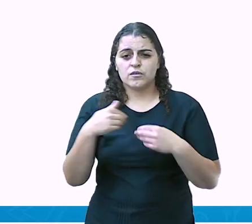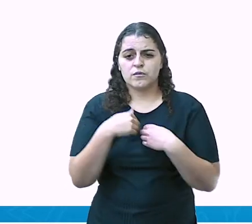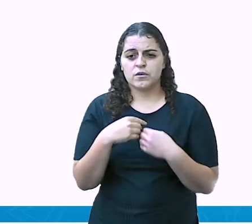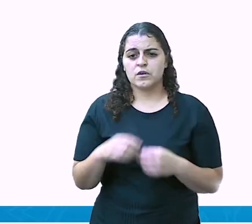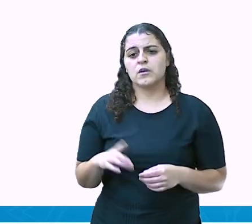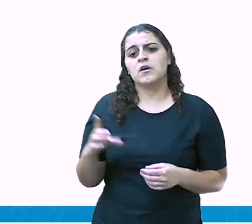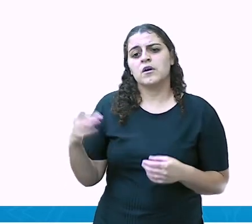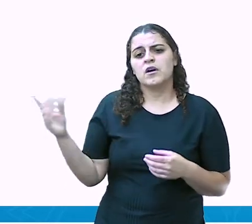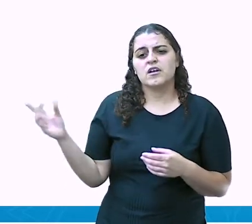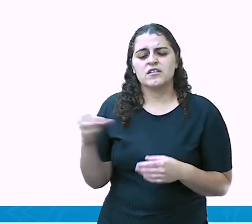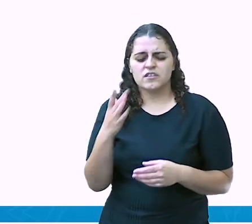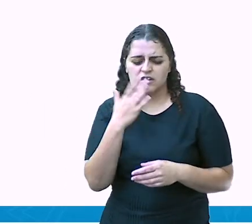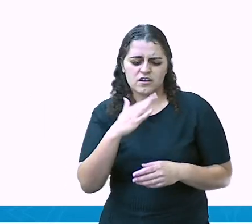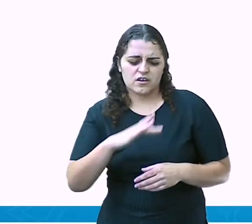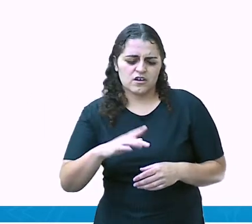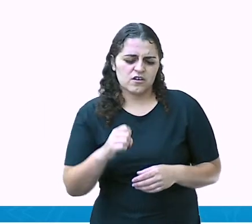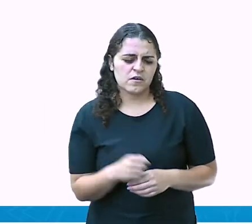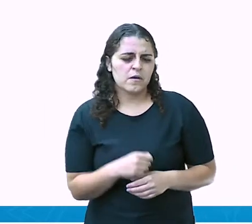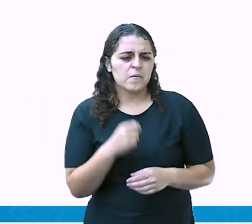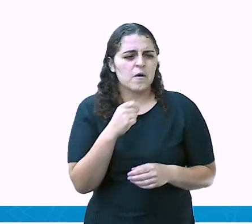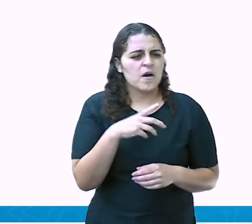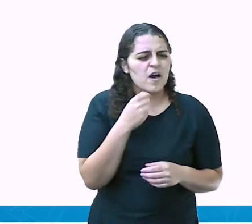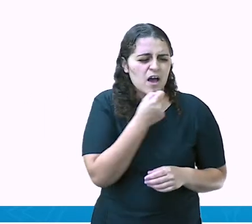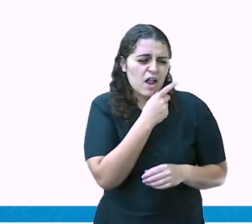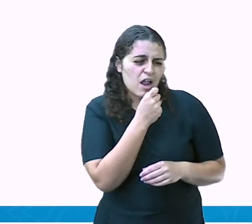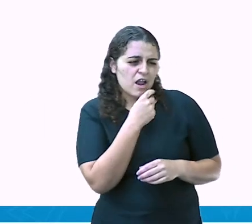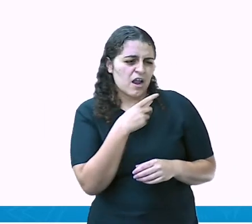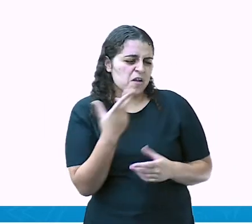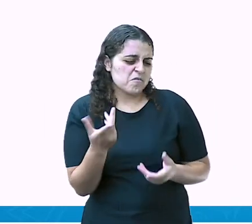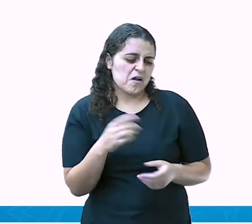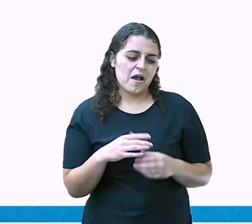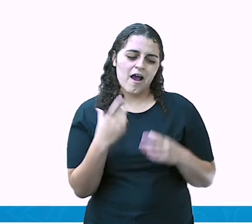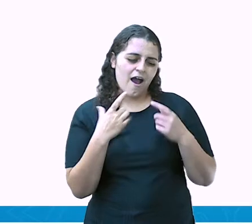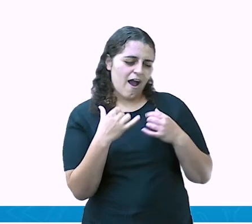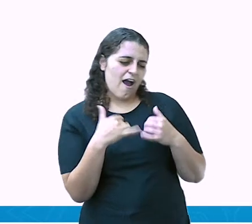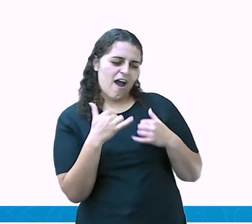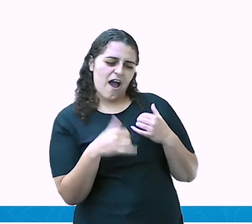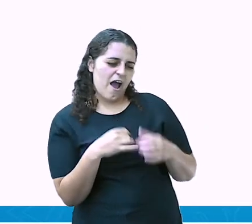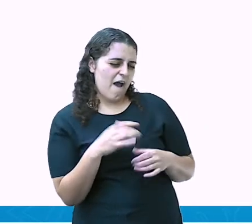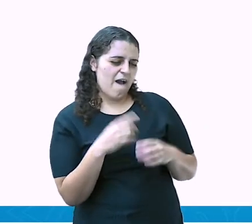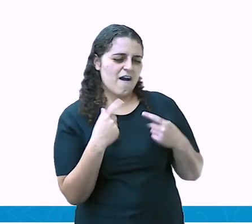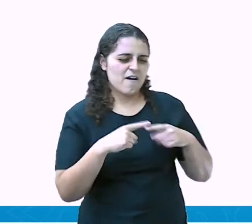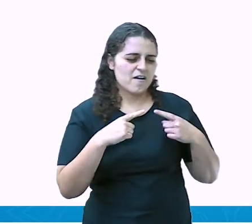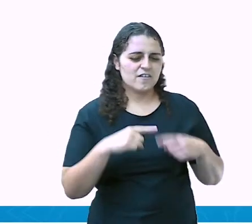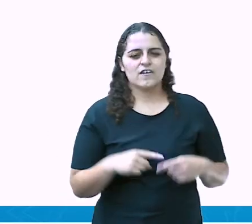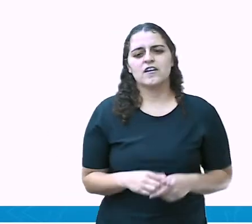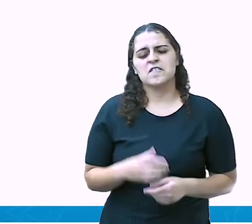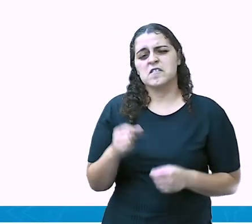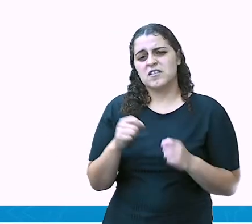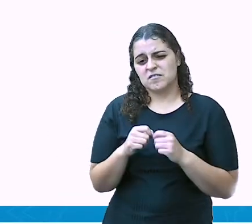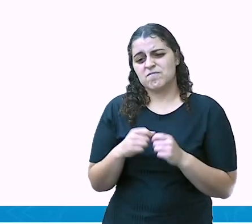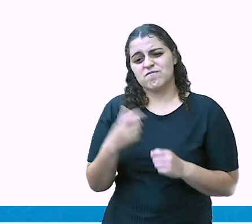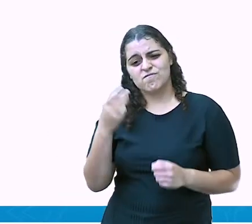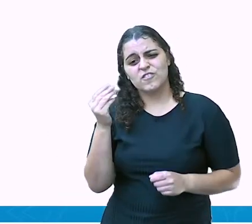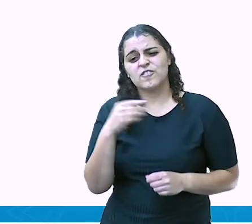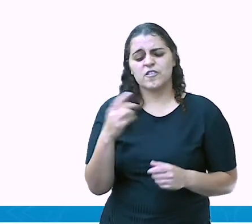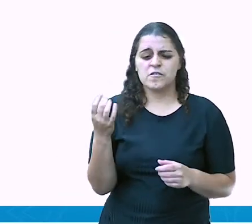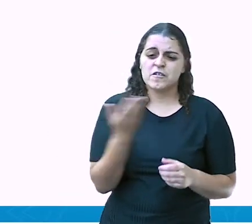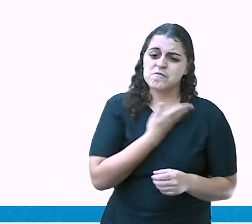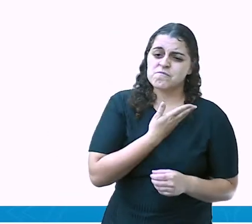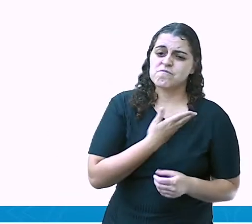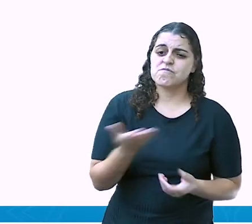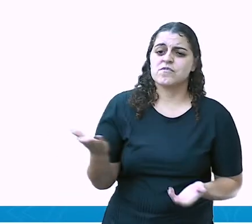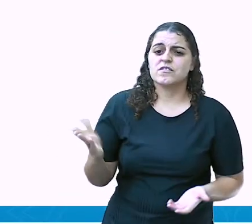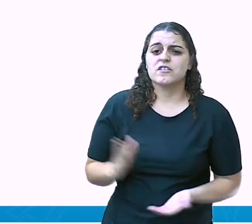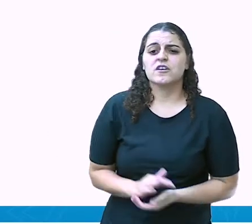bullying, as crianças colocarem apelidos, fazerem chacotas, vai ter dificuldade para fazer amizade, para manter amizade.